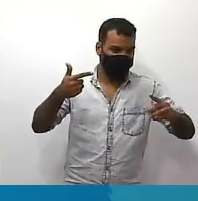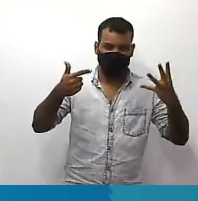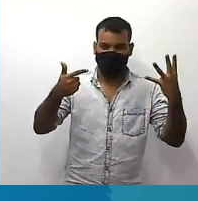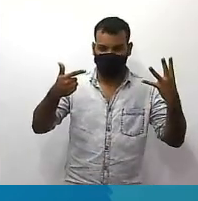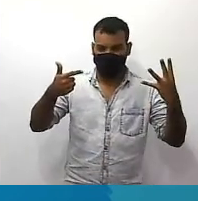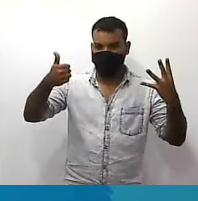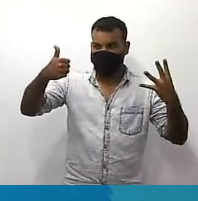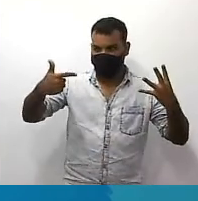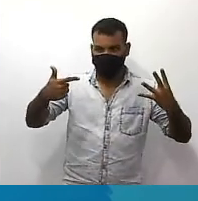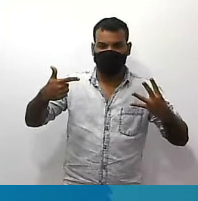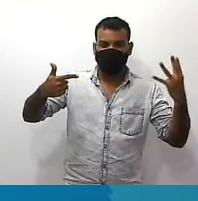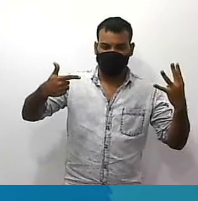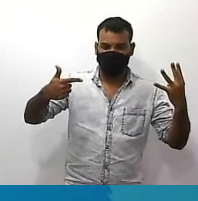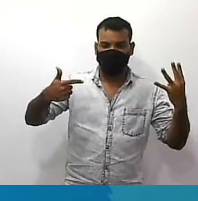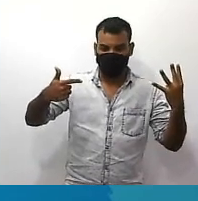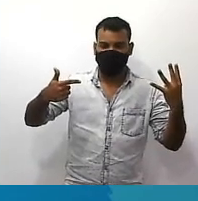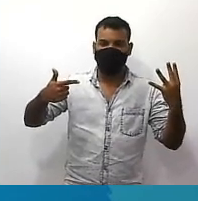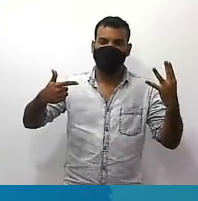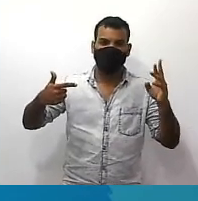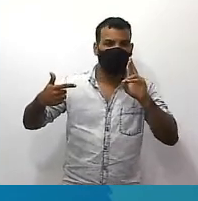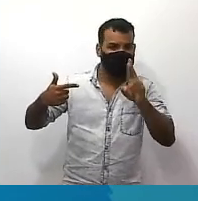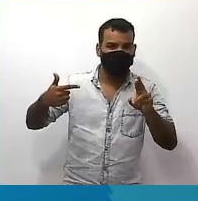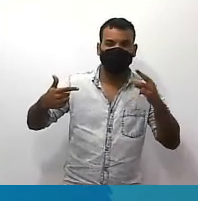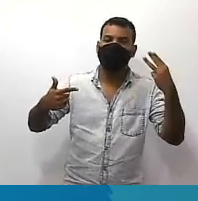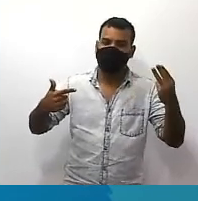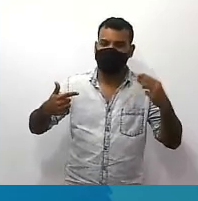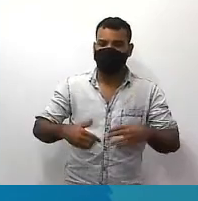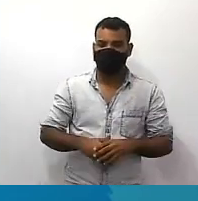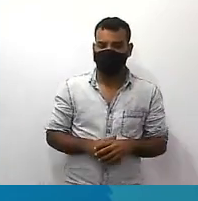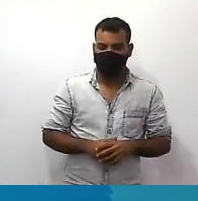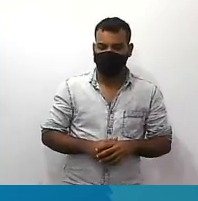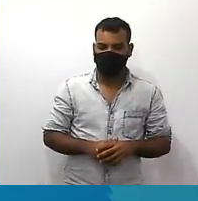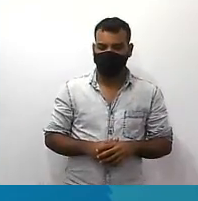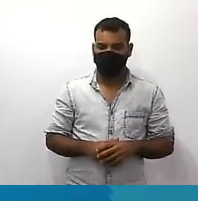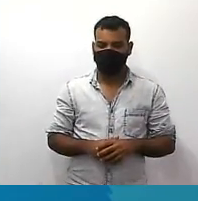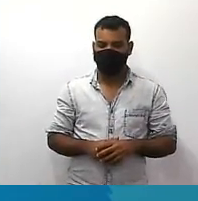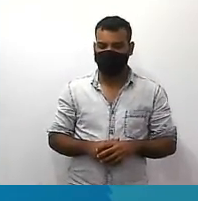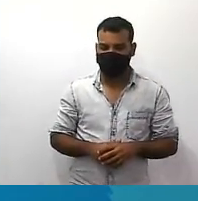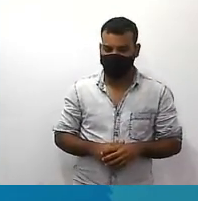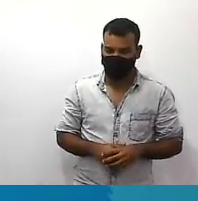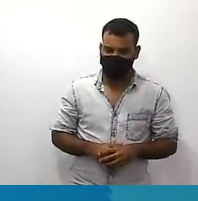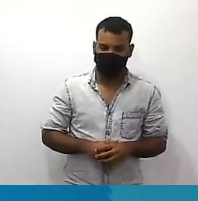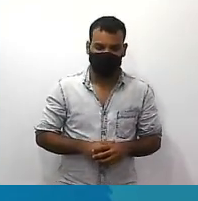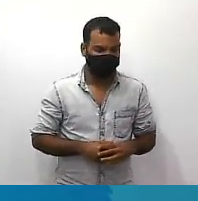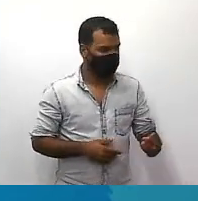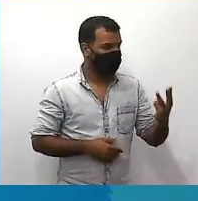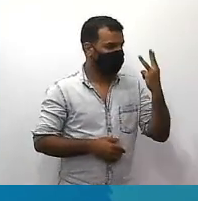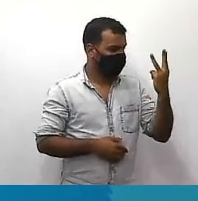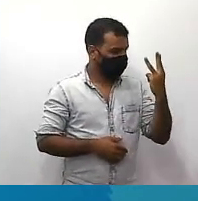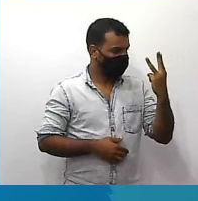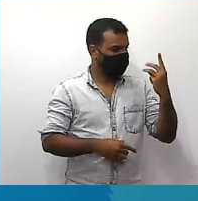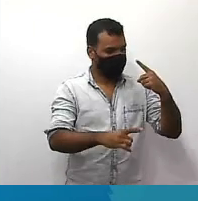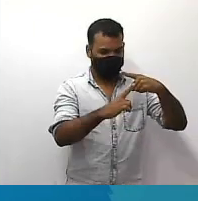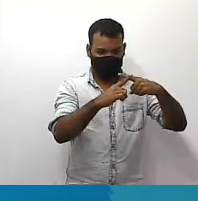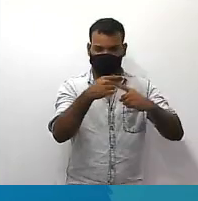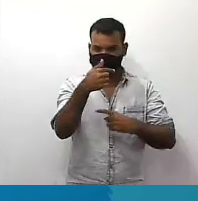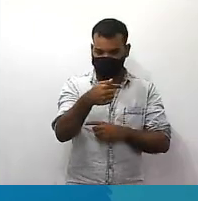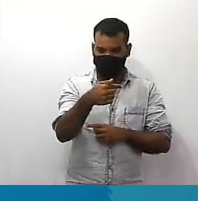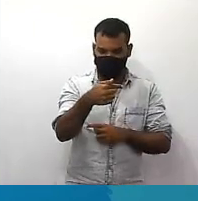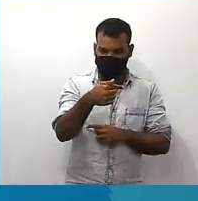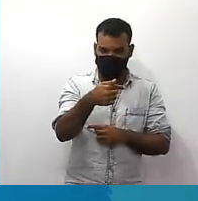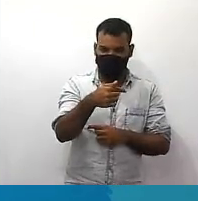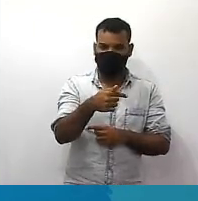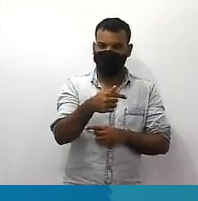3 fechou? fechou comigo? tá tranquilo? esse 3 eu vou multiplicar por 7 sempre